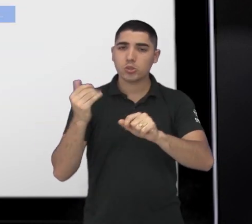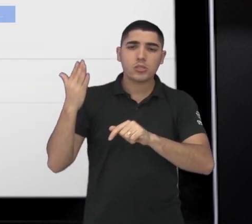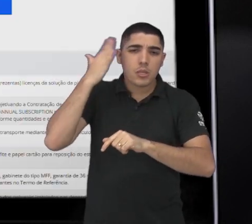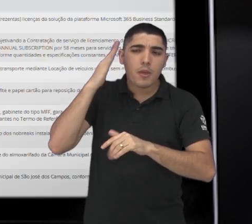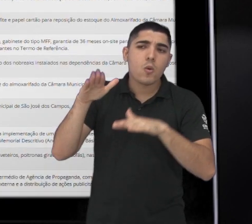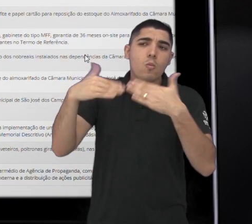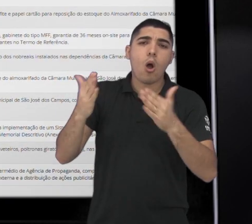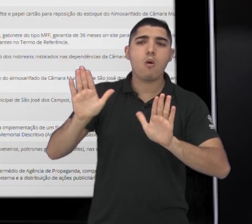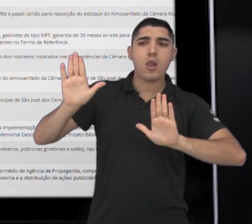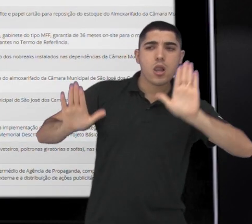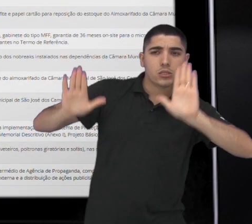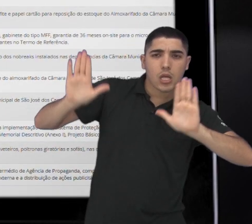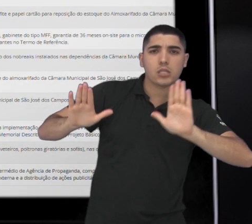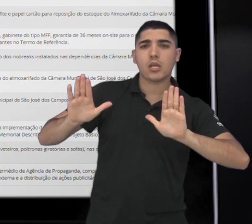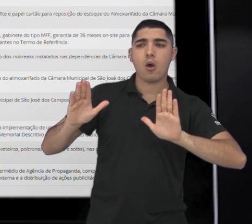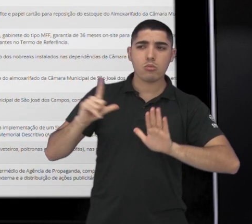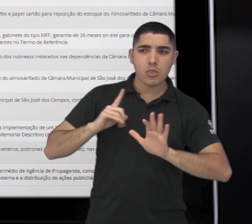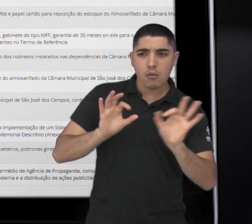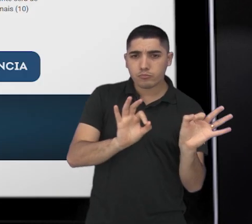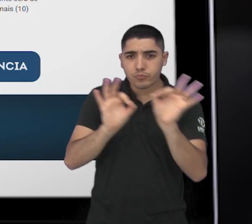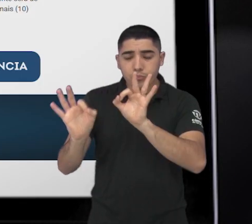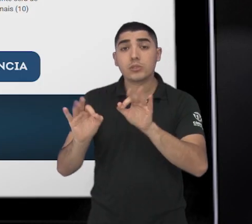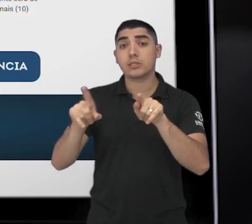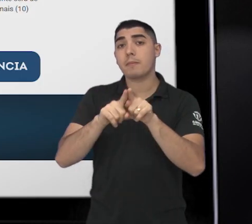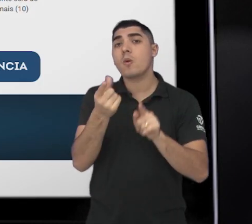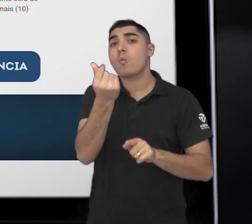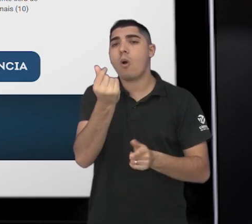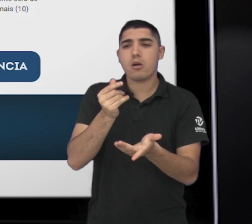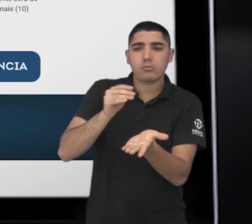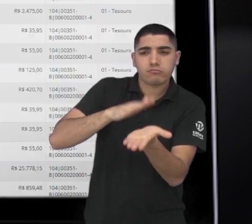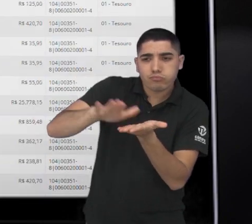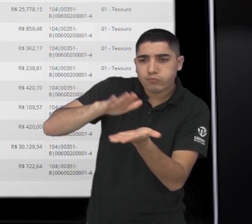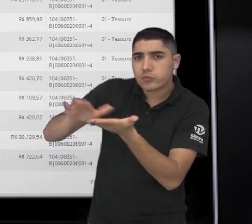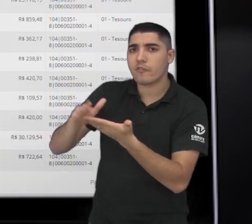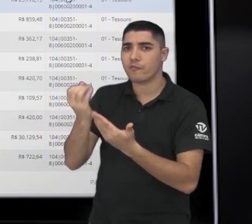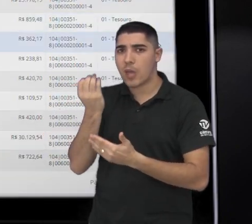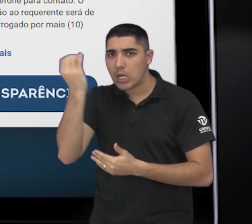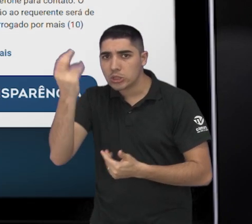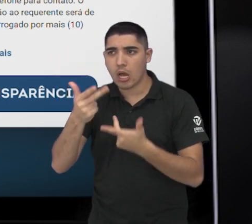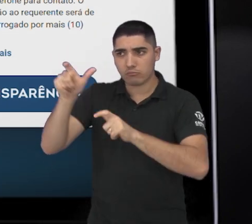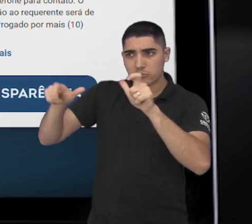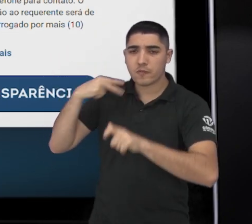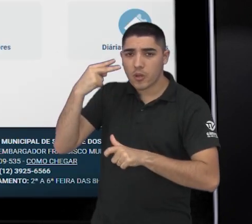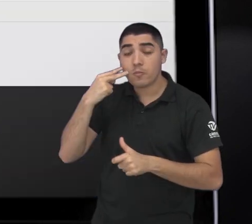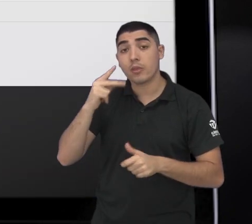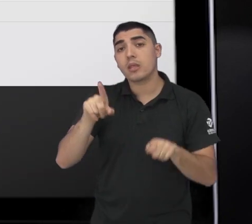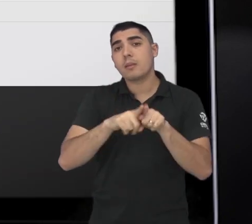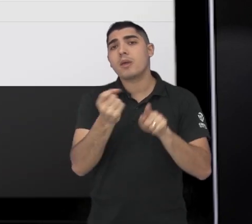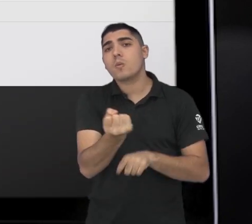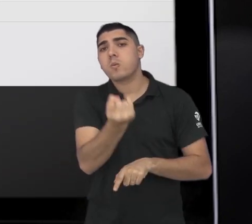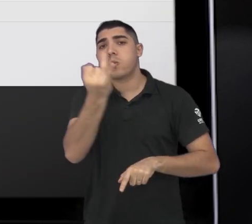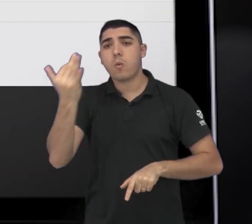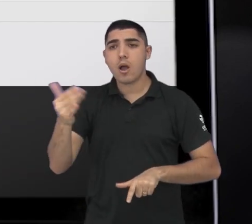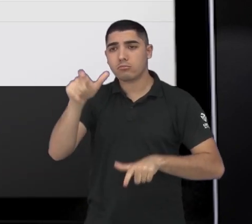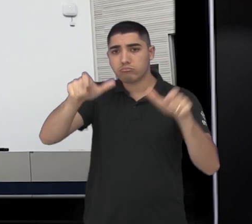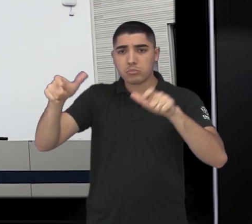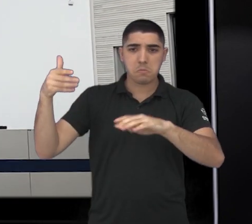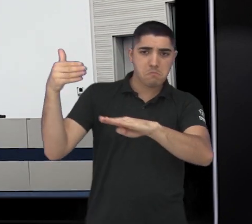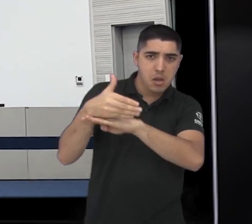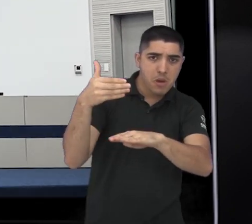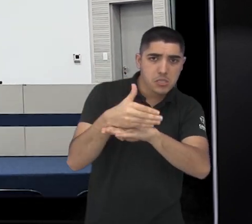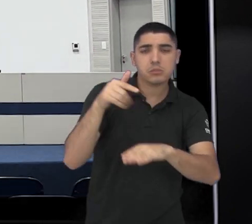acompanhar o processo das licitações em andamento, as despesas dos vereadores com viagens e até mesmo a frequência dos